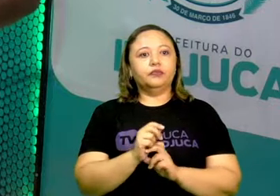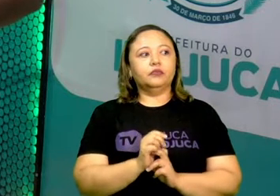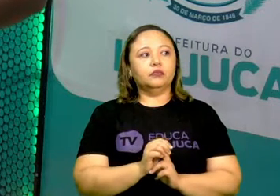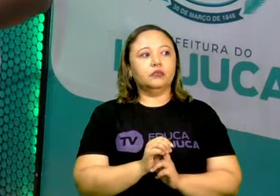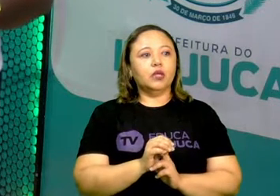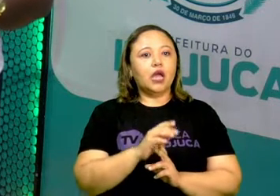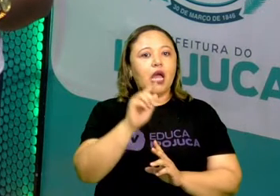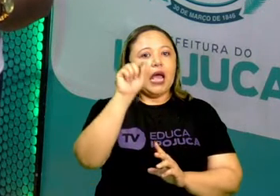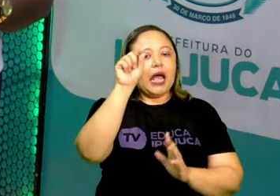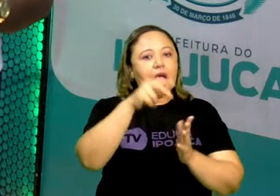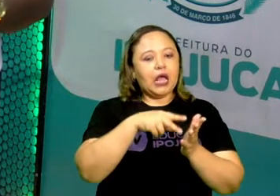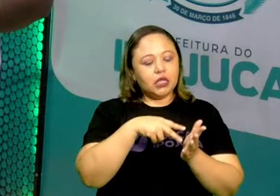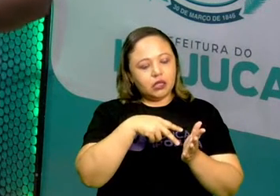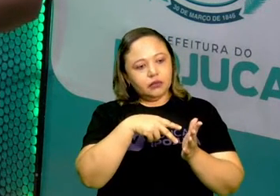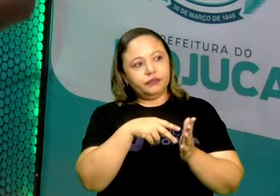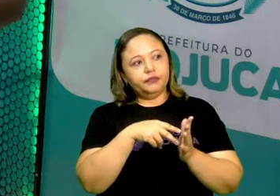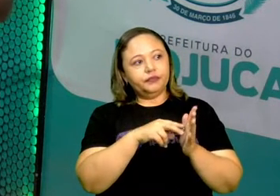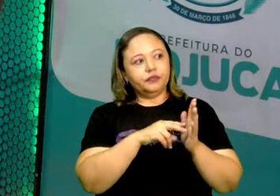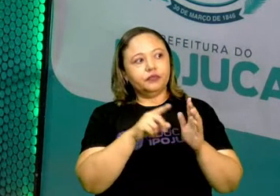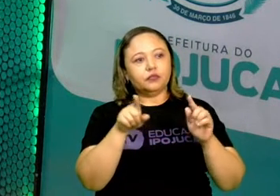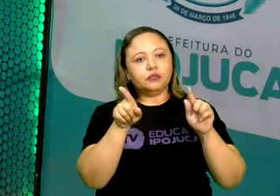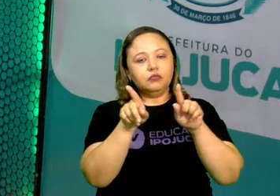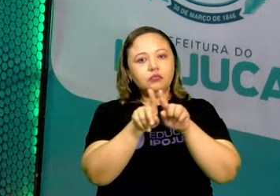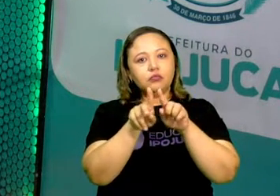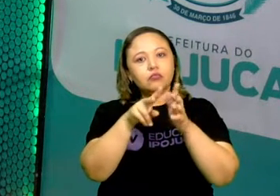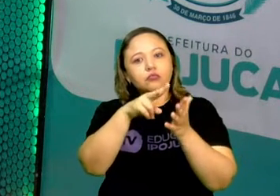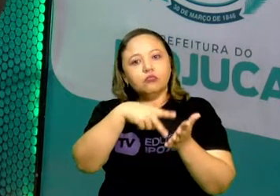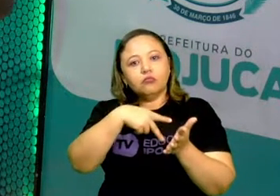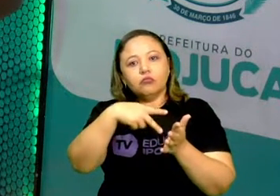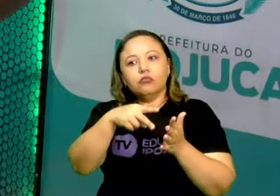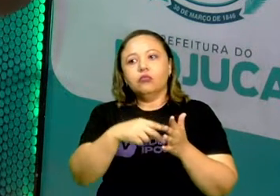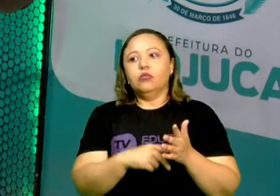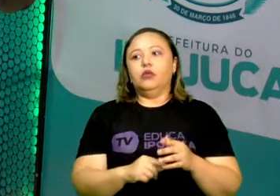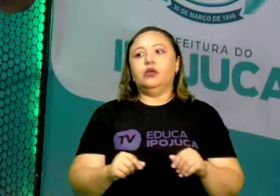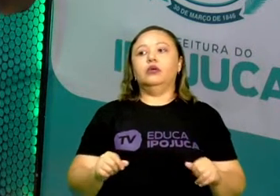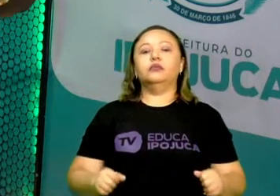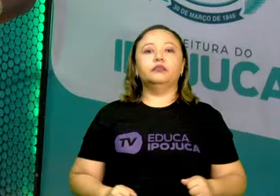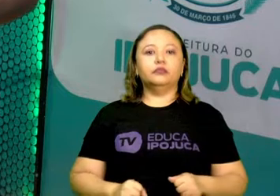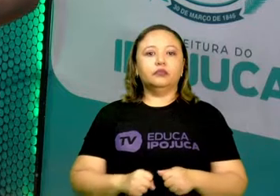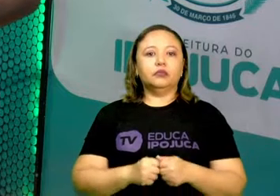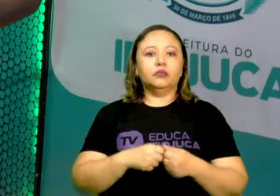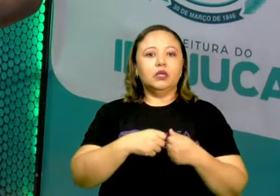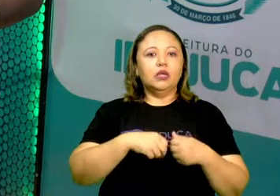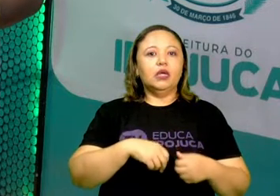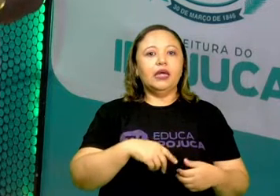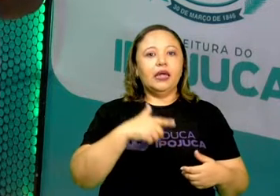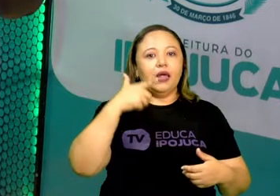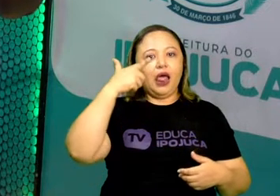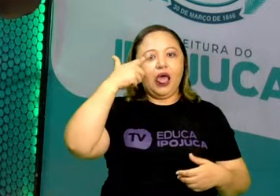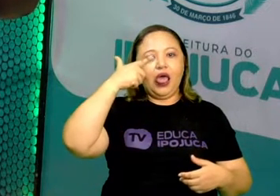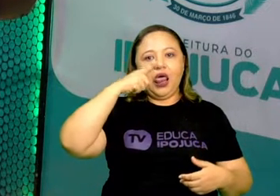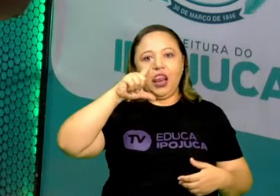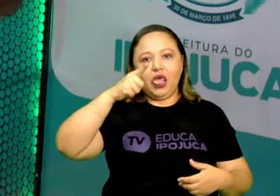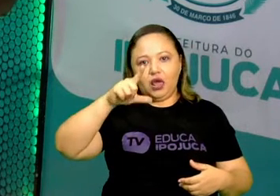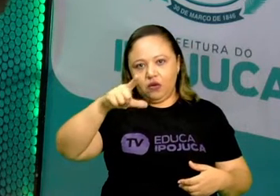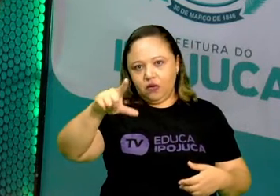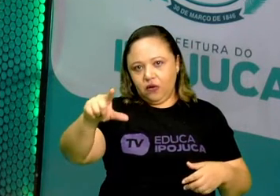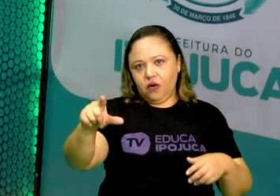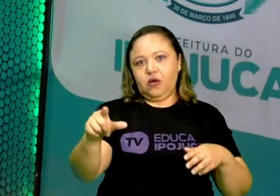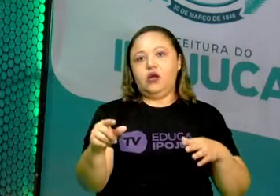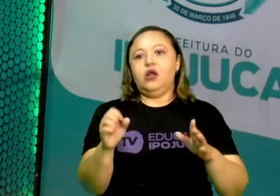A dança é uma expressão da linguagem social, pois ela